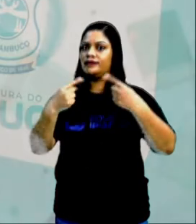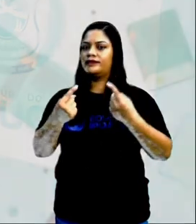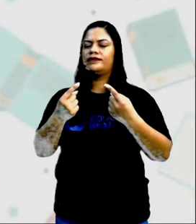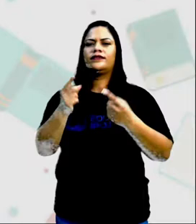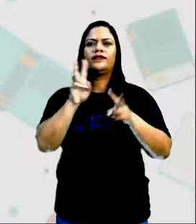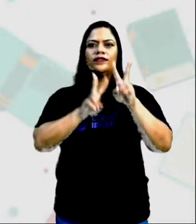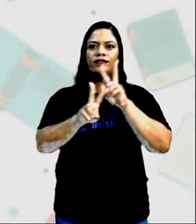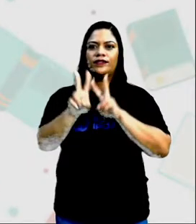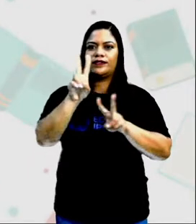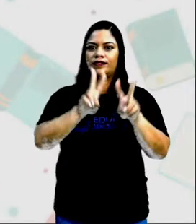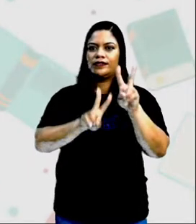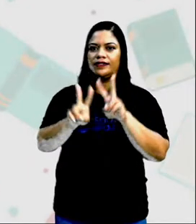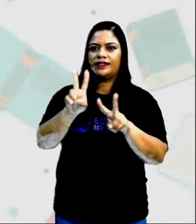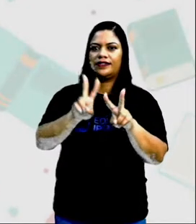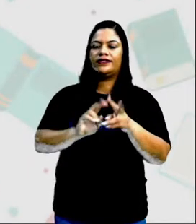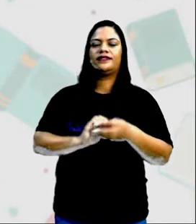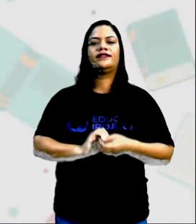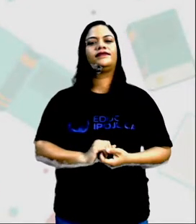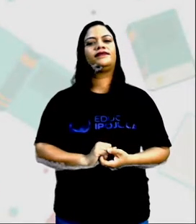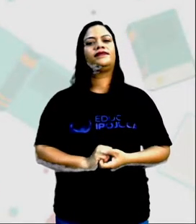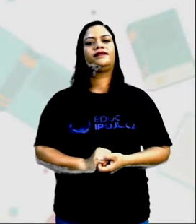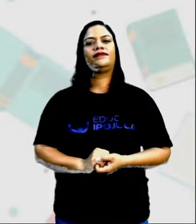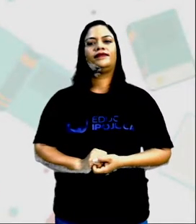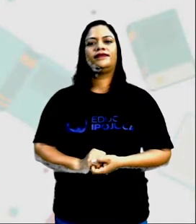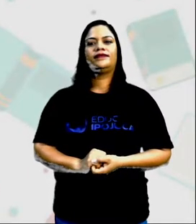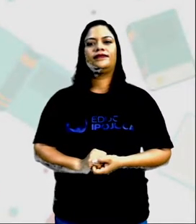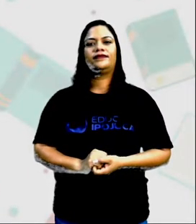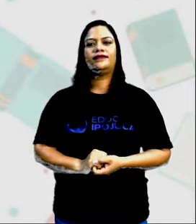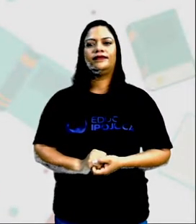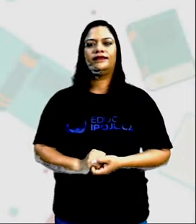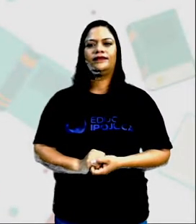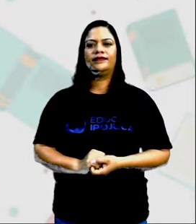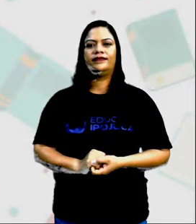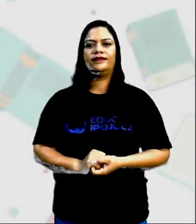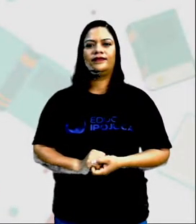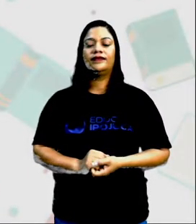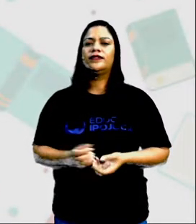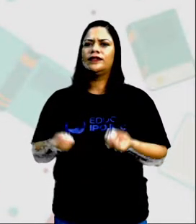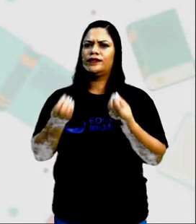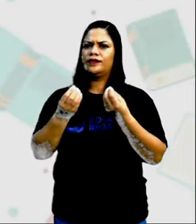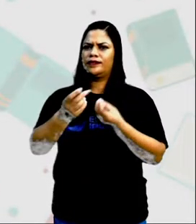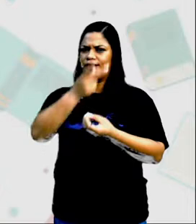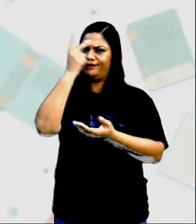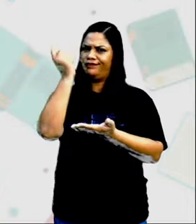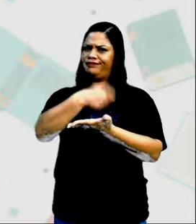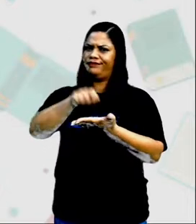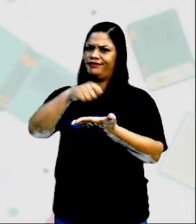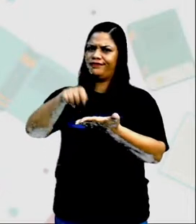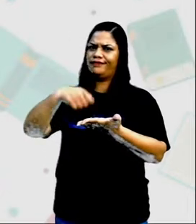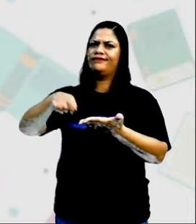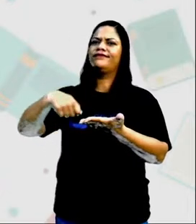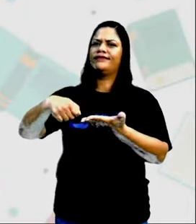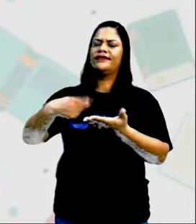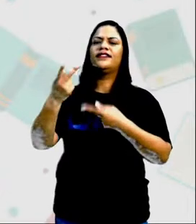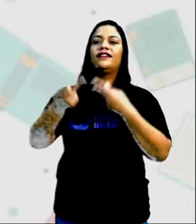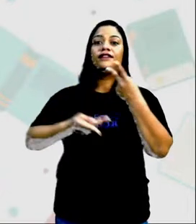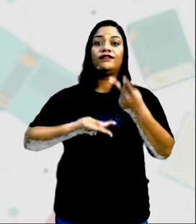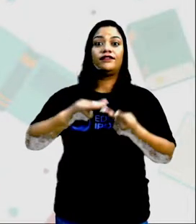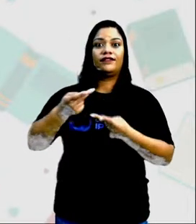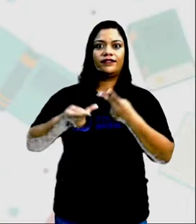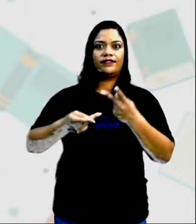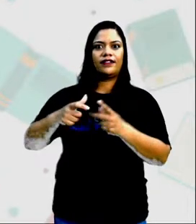Observe aí Veja Como a autora Descreve a invenção da roda